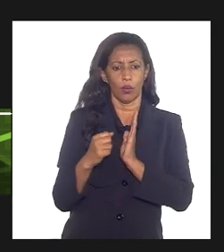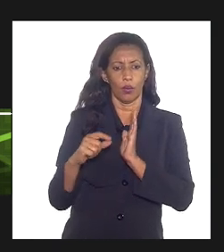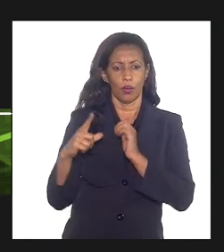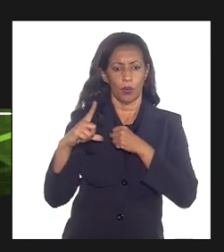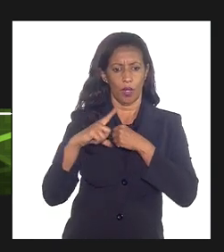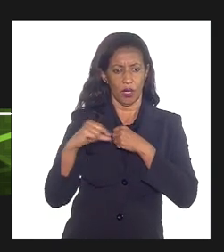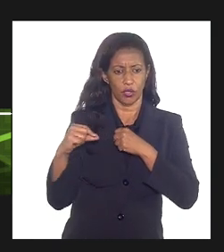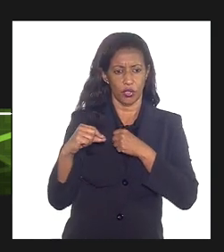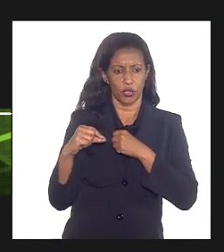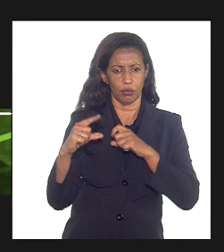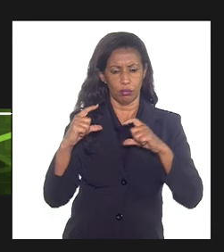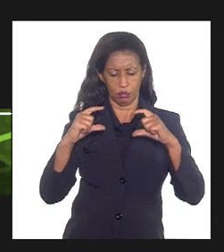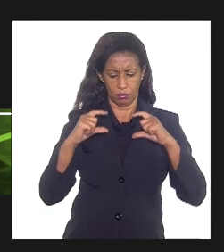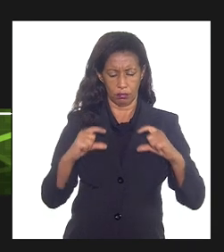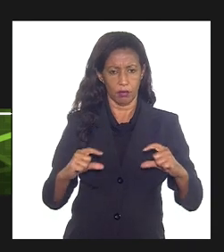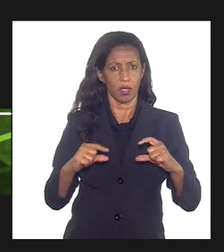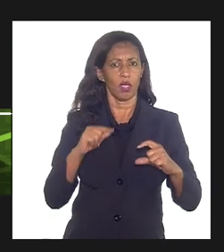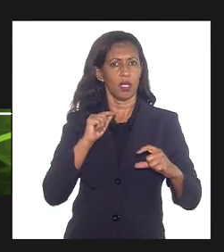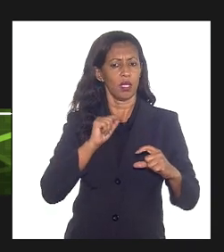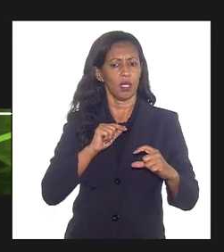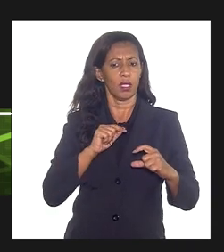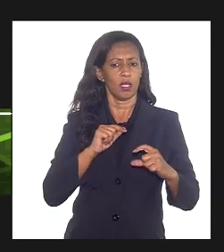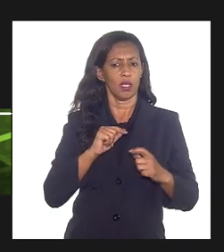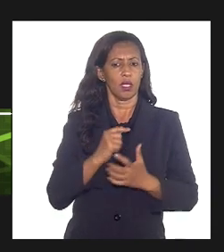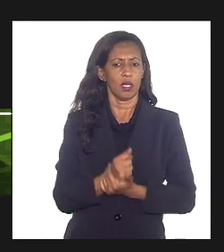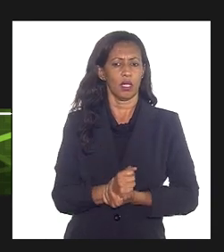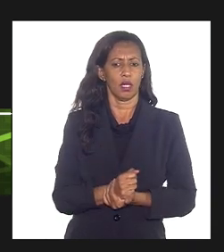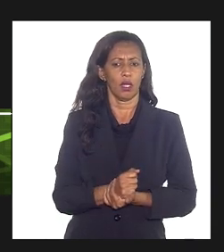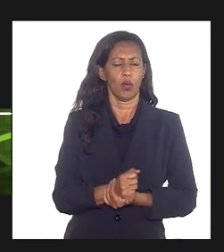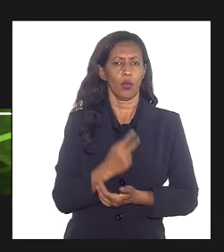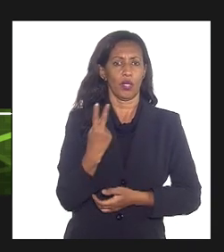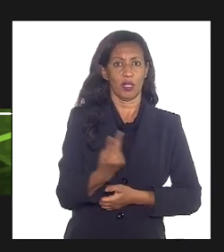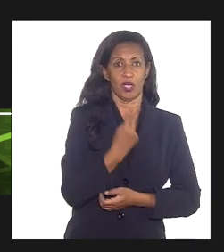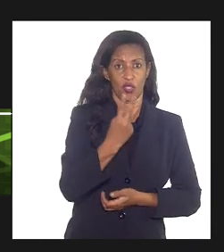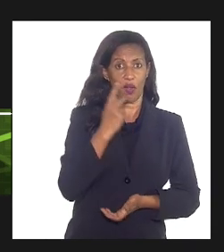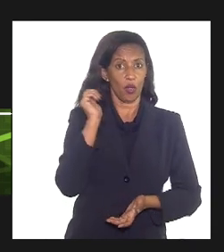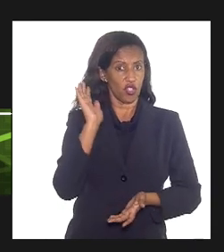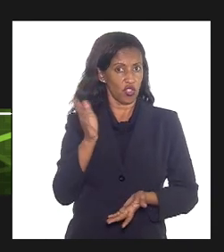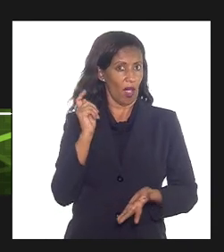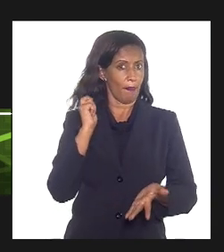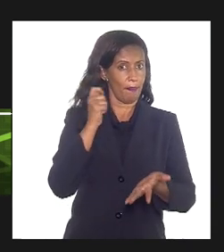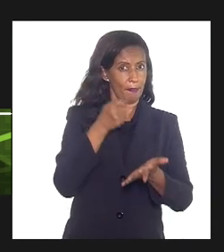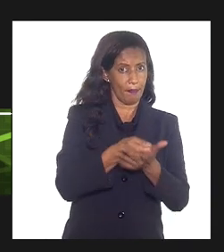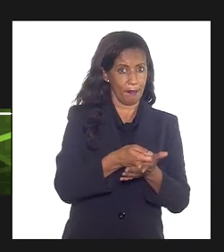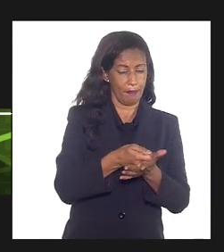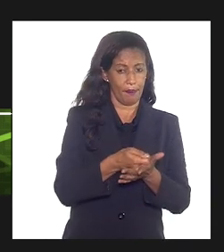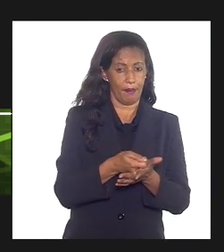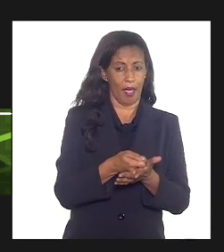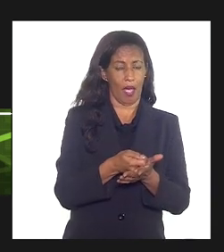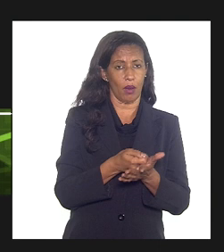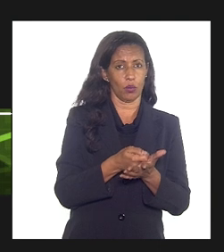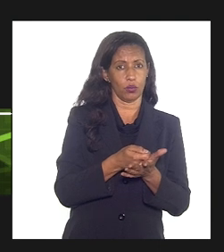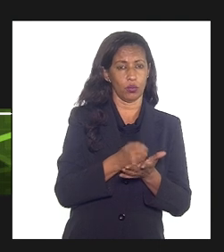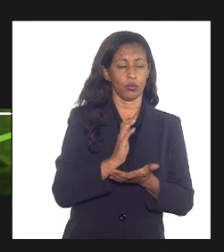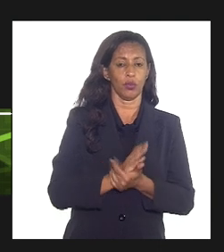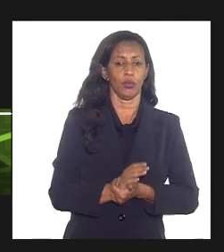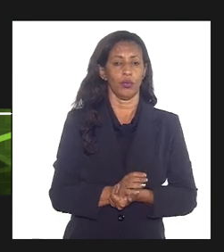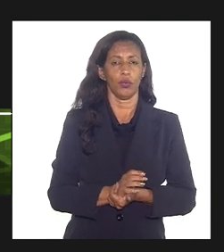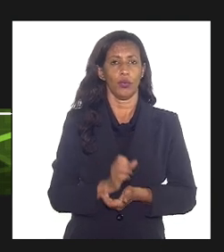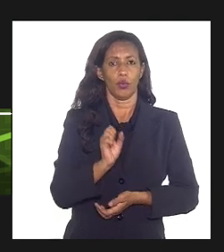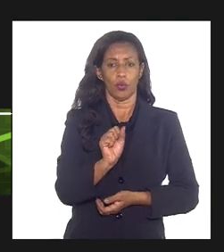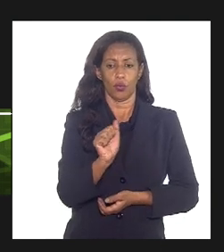consequentemente, é revisada, descontando-se os valores já pagos e partindo, então, do saldo